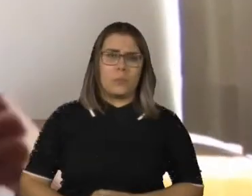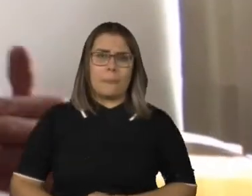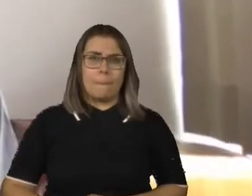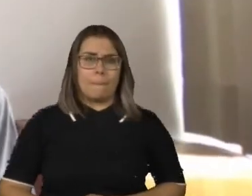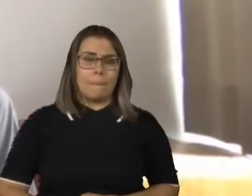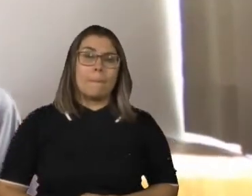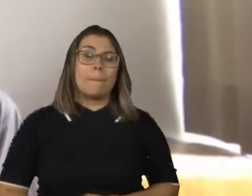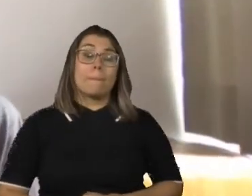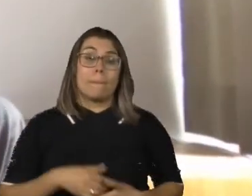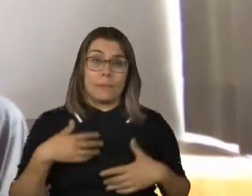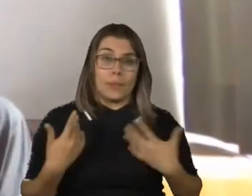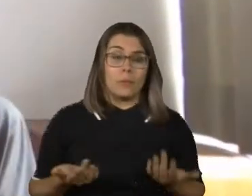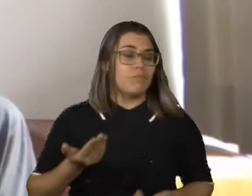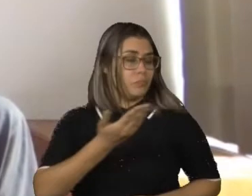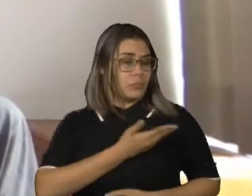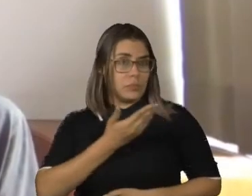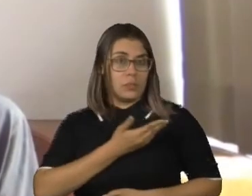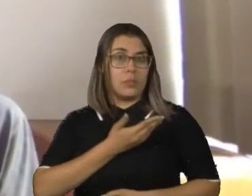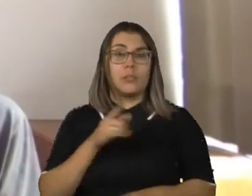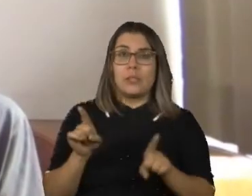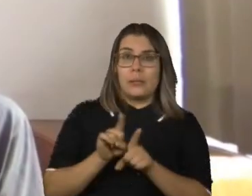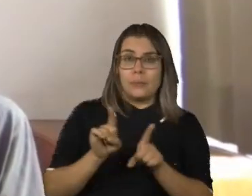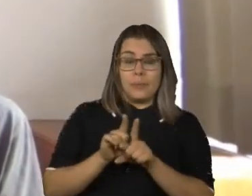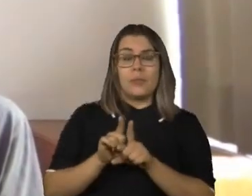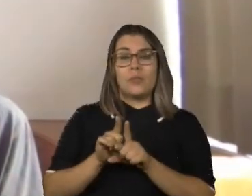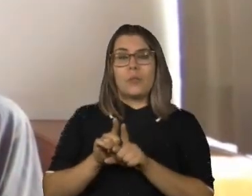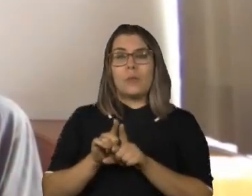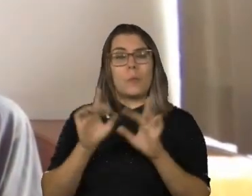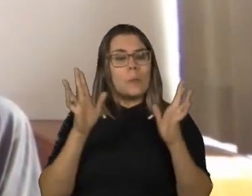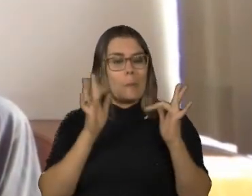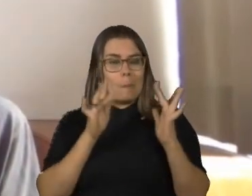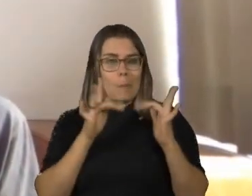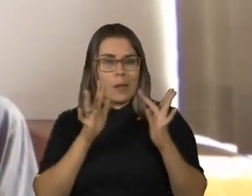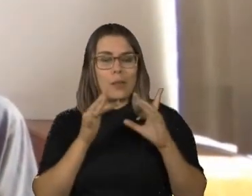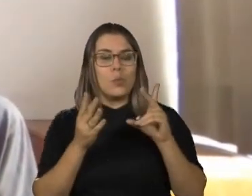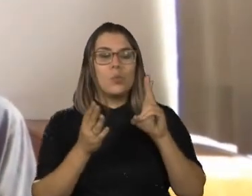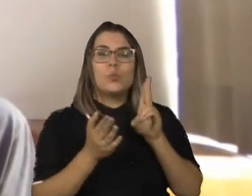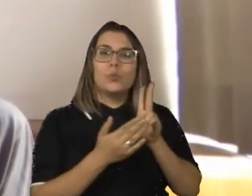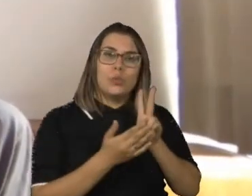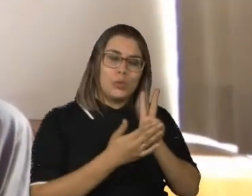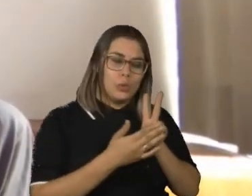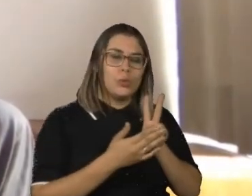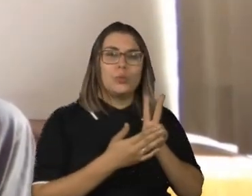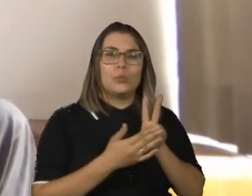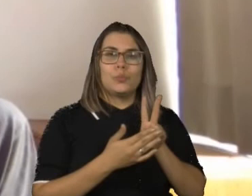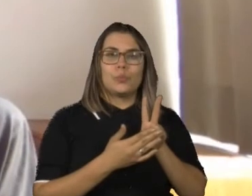Esse mesmo amigo tem um namorado que é descendente de índios e por isso tem a pele escura.